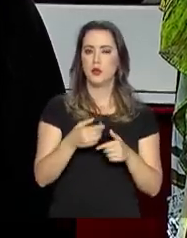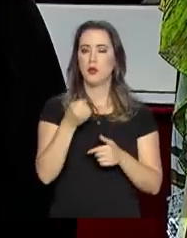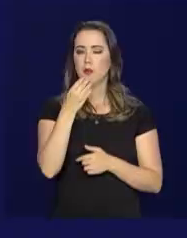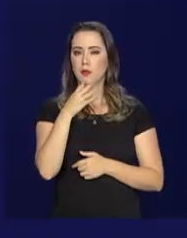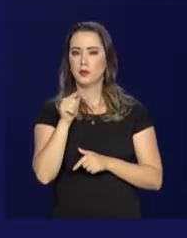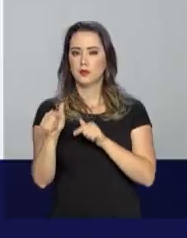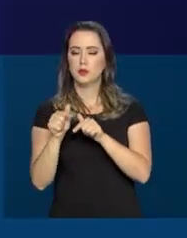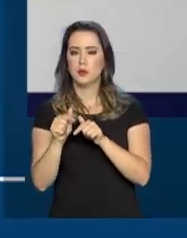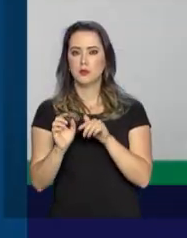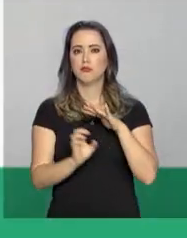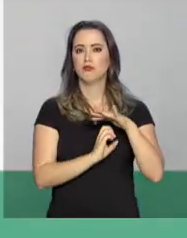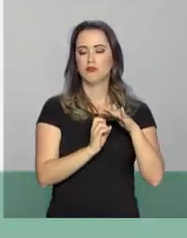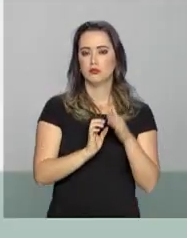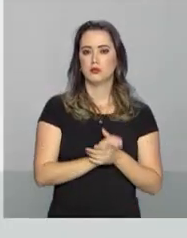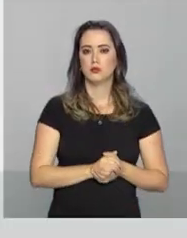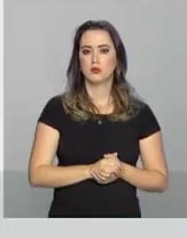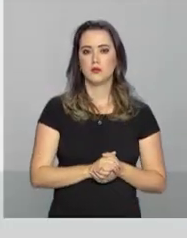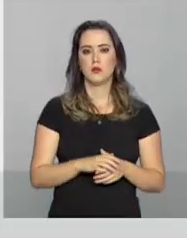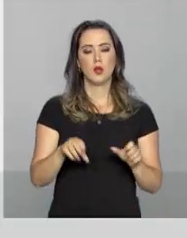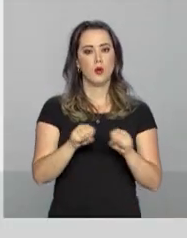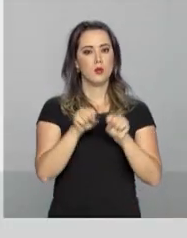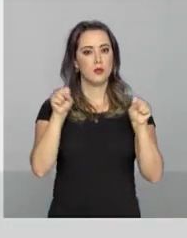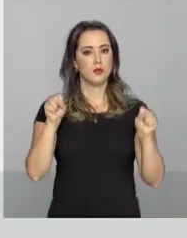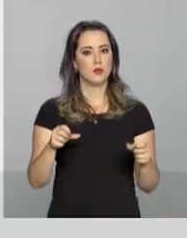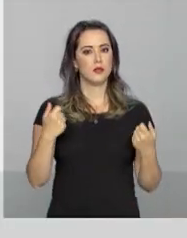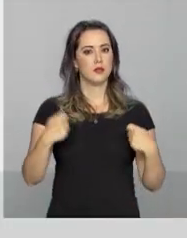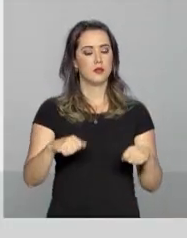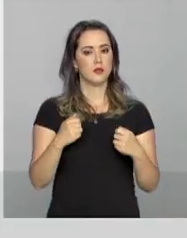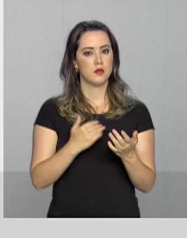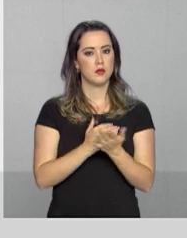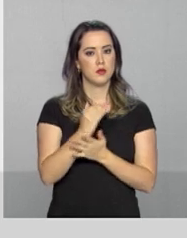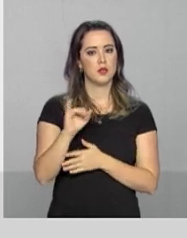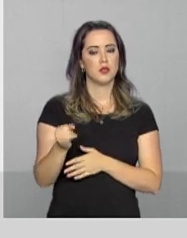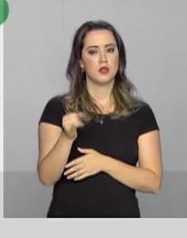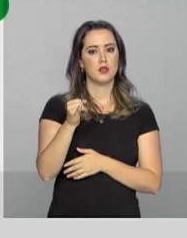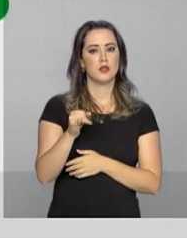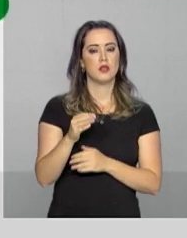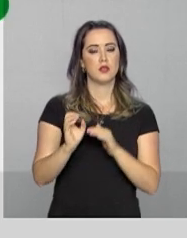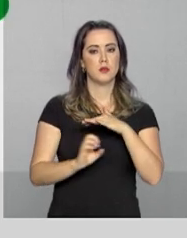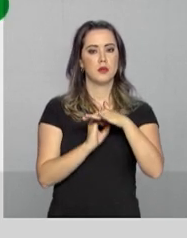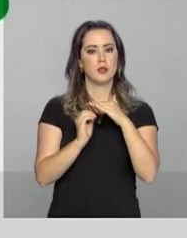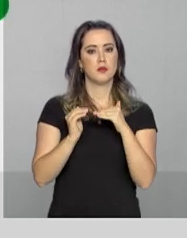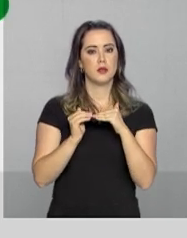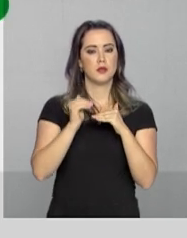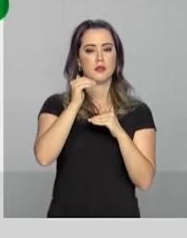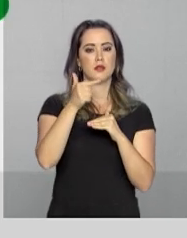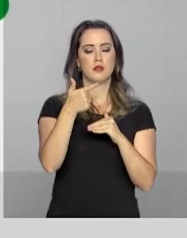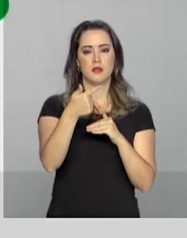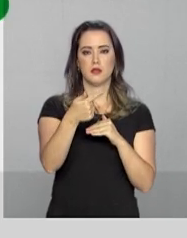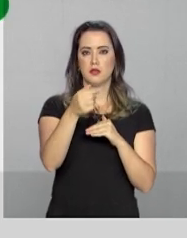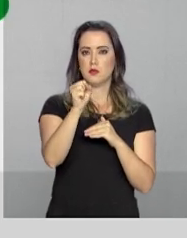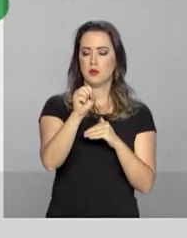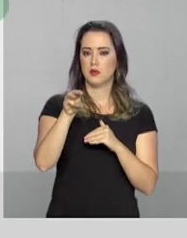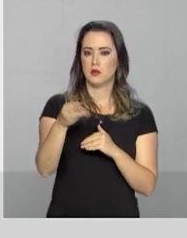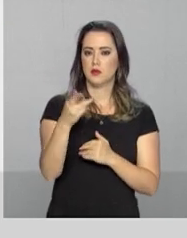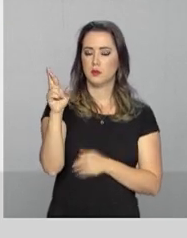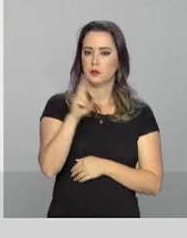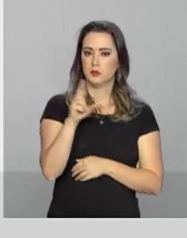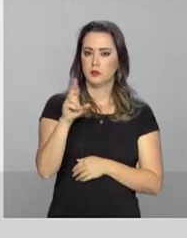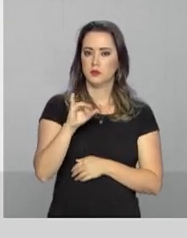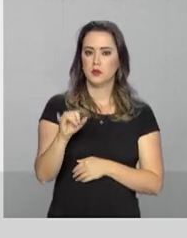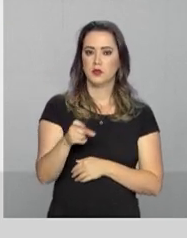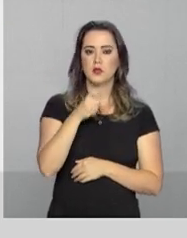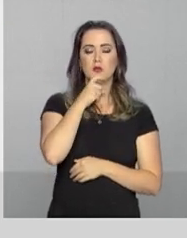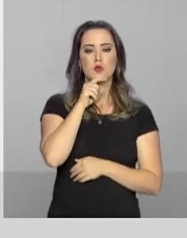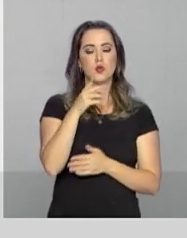empresário. O sistema passou a ser obrigatório em janeiro para empresas com faturamento superior a 78 milhões de reais. Em